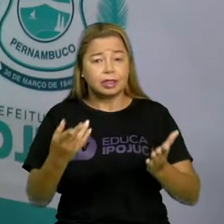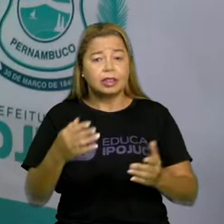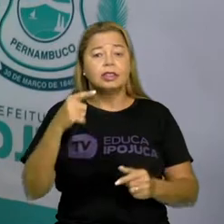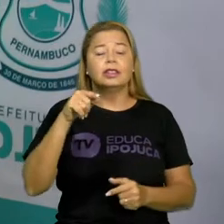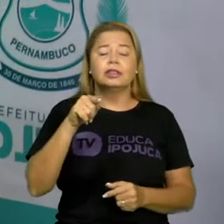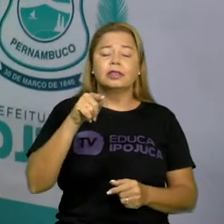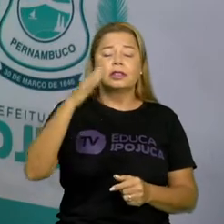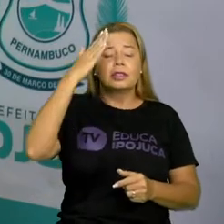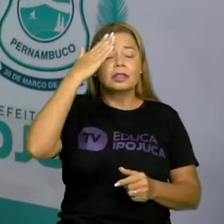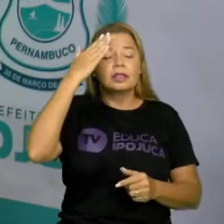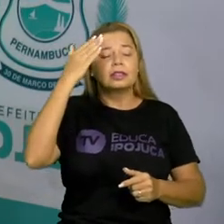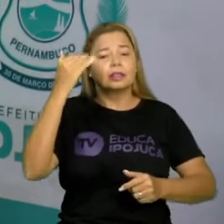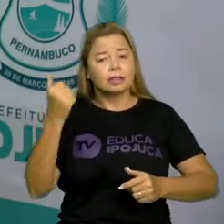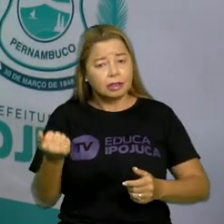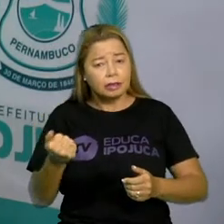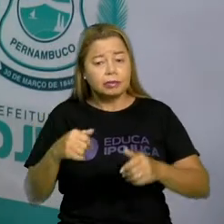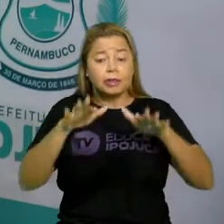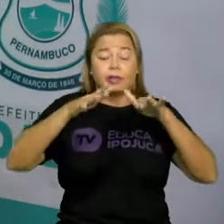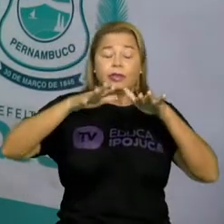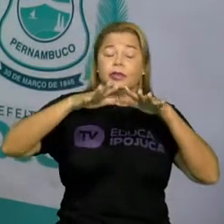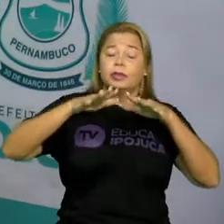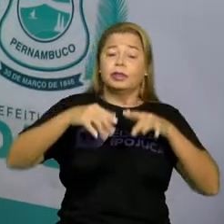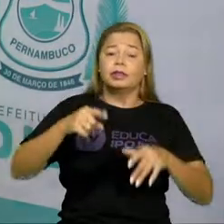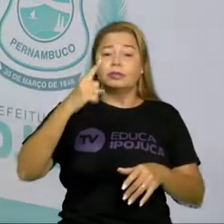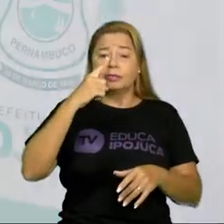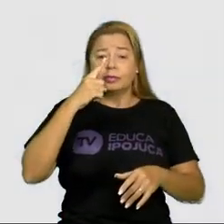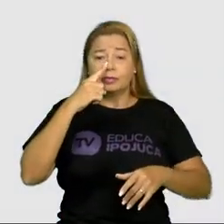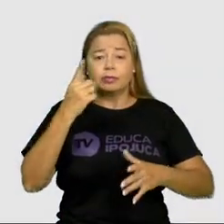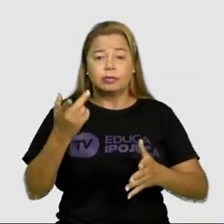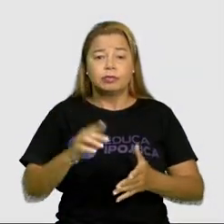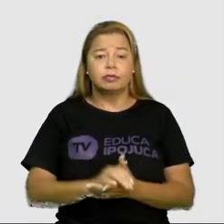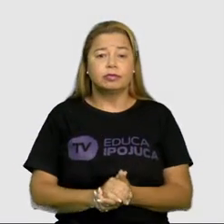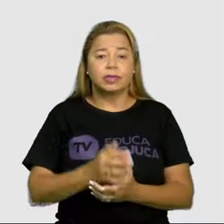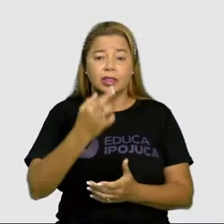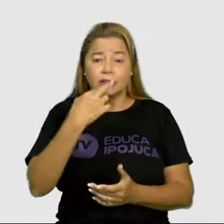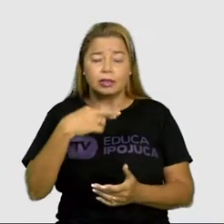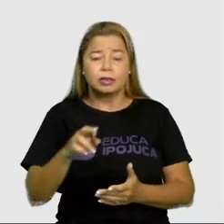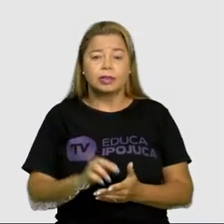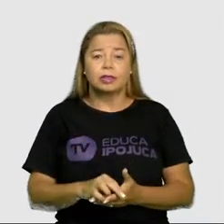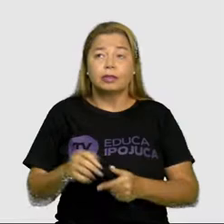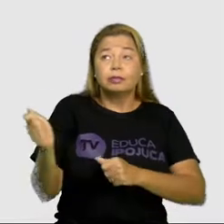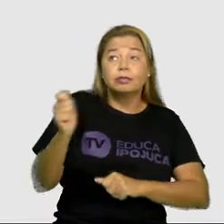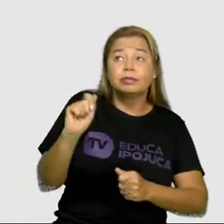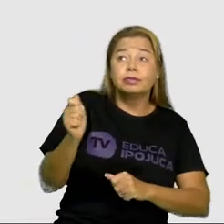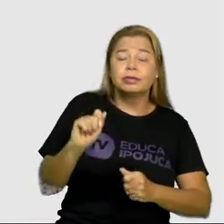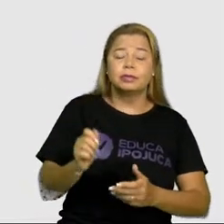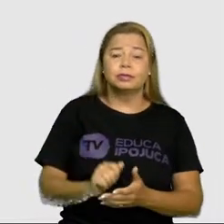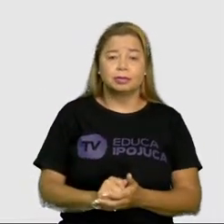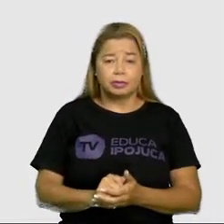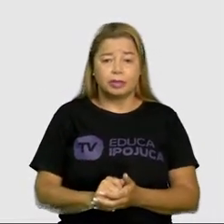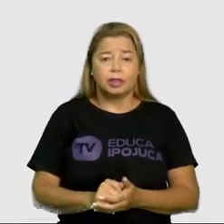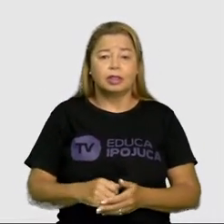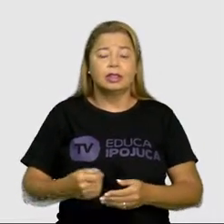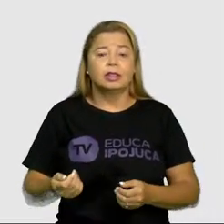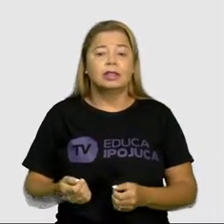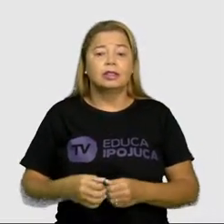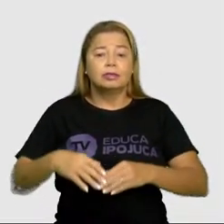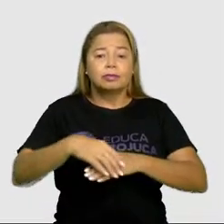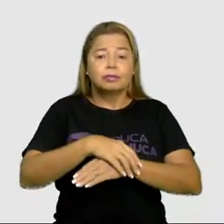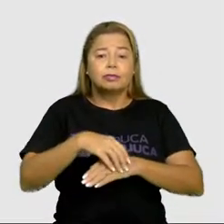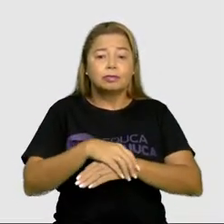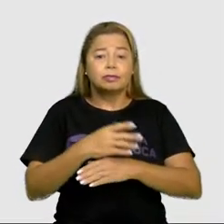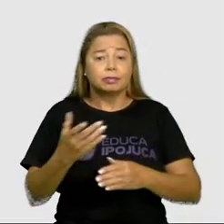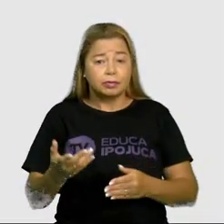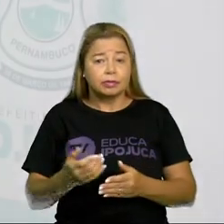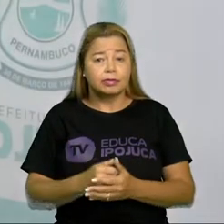tem a vibração lá no nariz. Aí aqui, resposta. Pipa, sapato, carro, gato, papel.